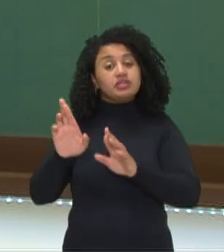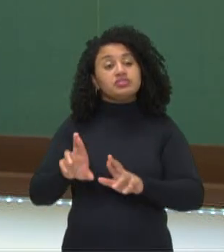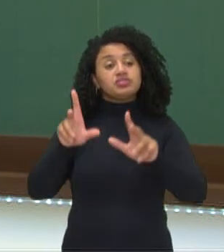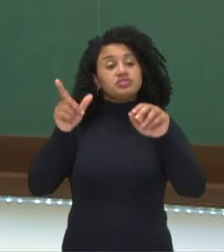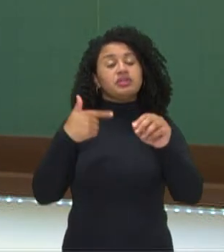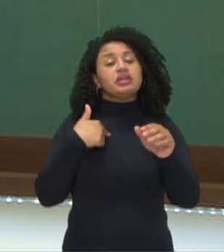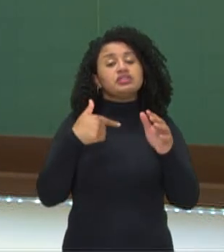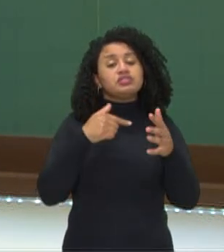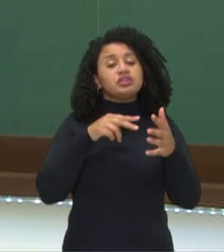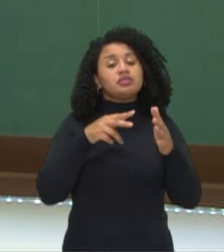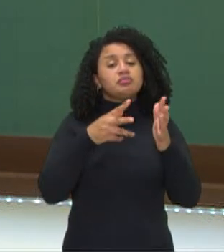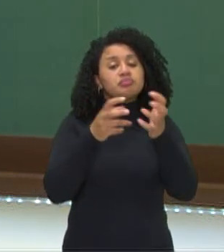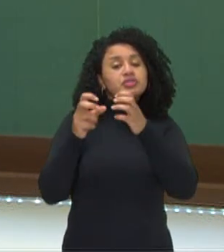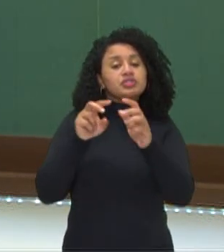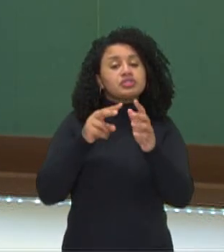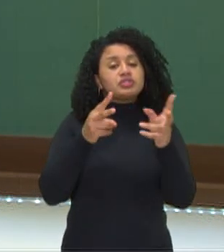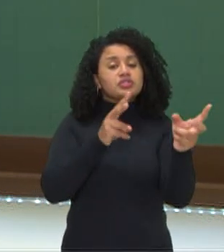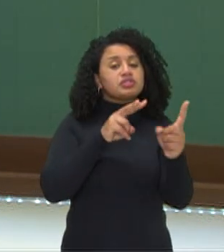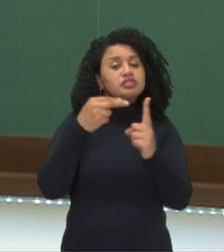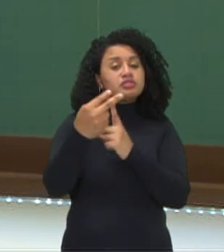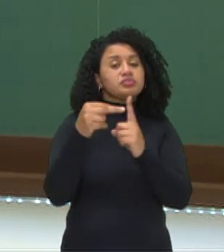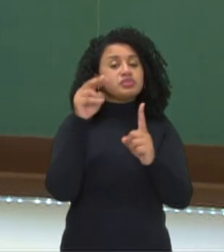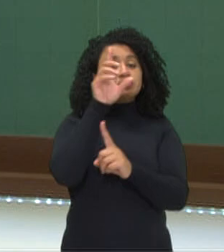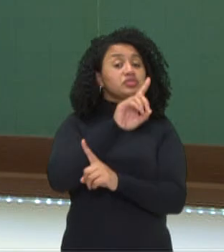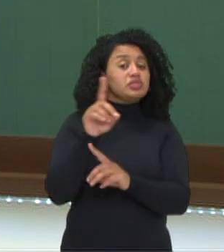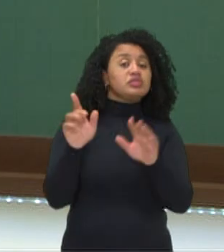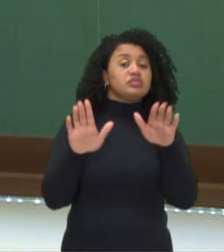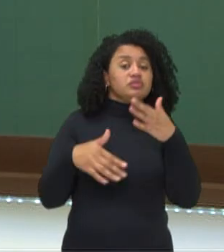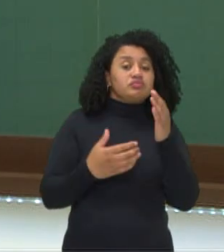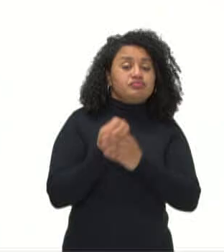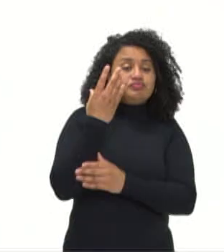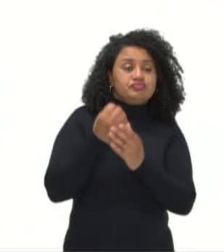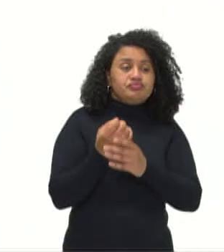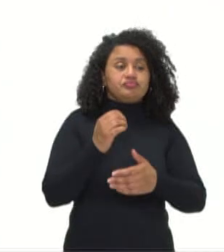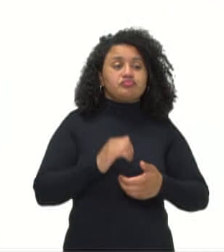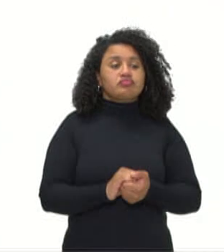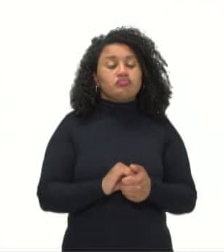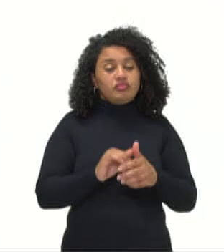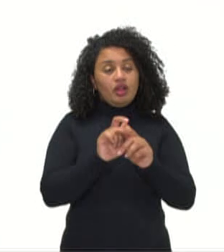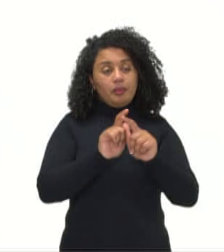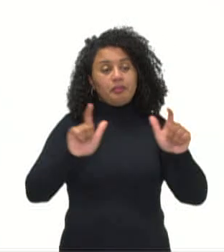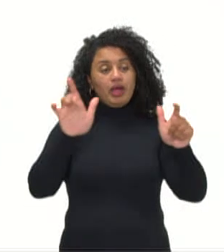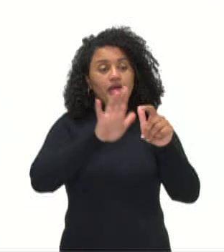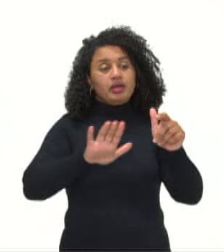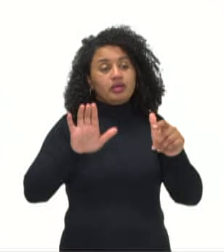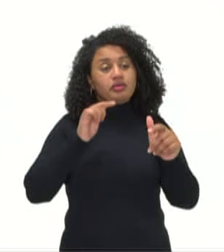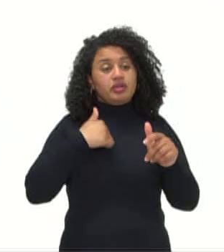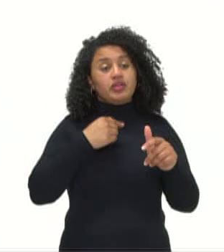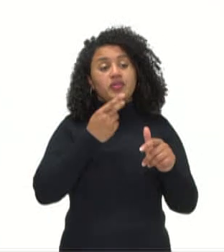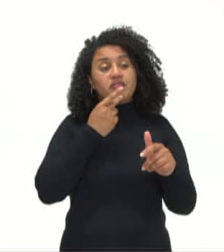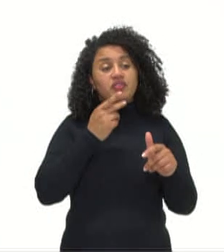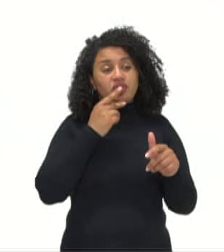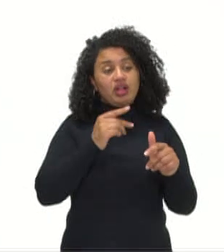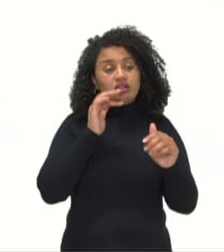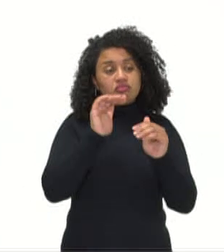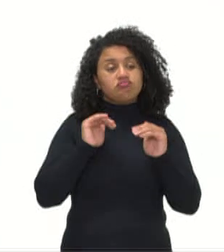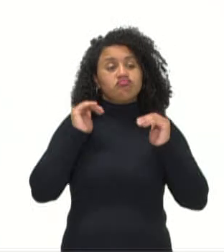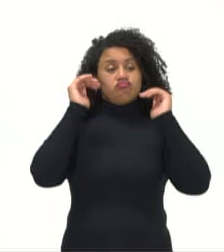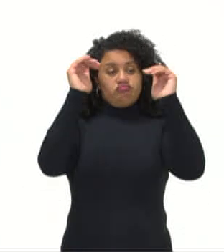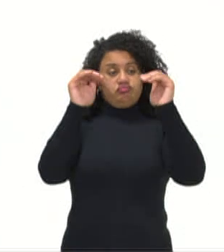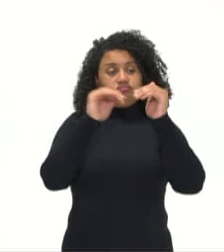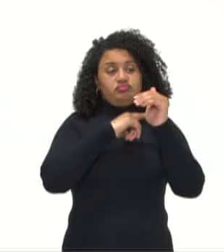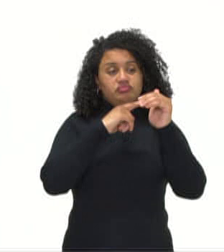concepções de Deus foram formuladas. Em geral, Deus é entendido como um ser supremo,